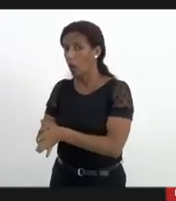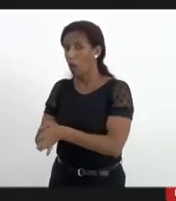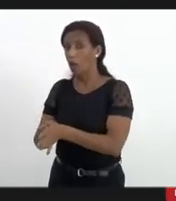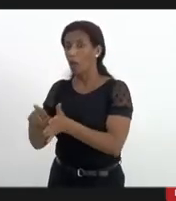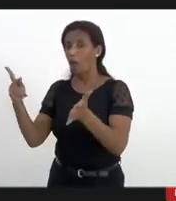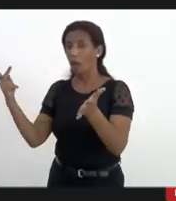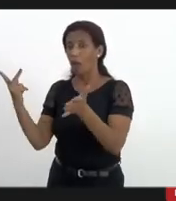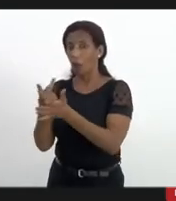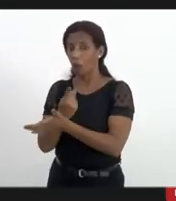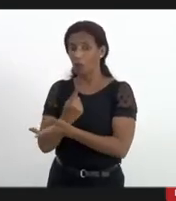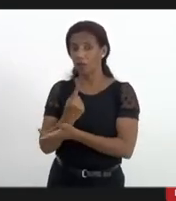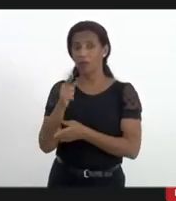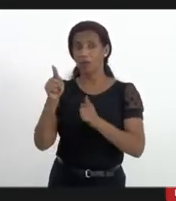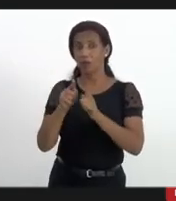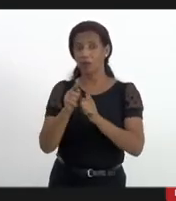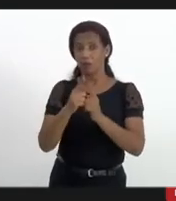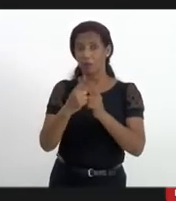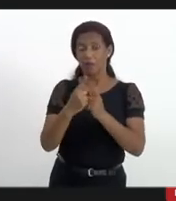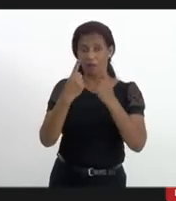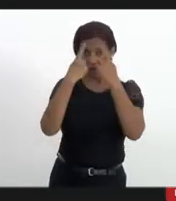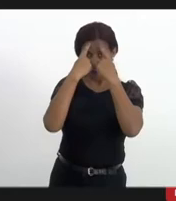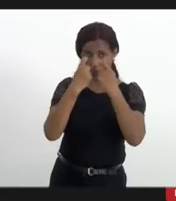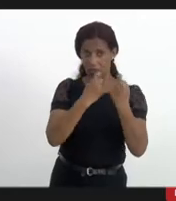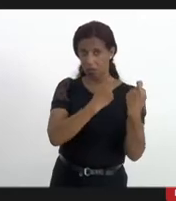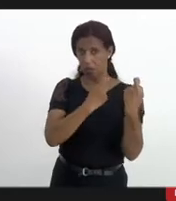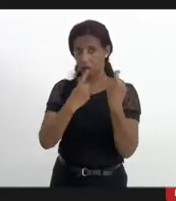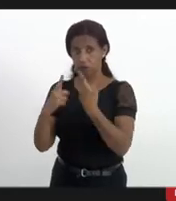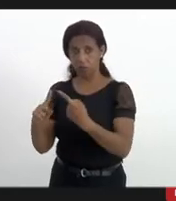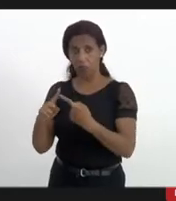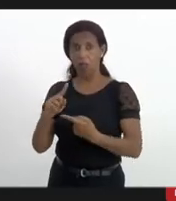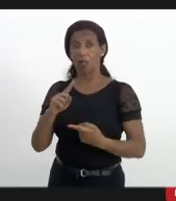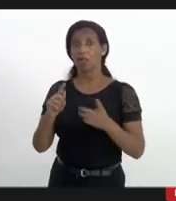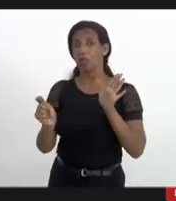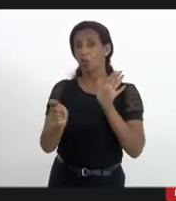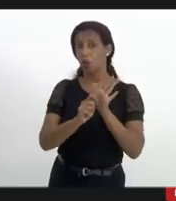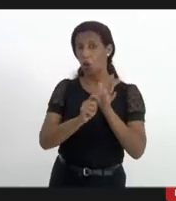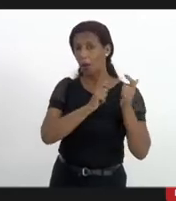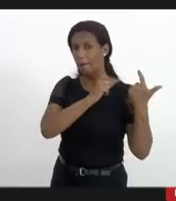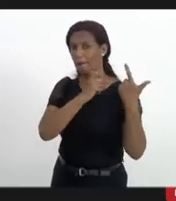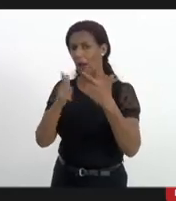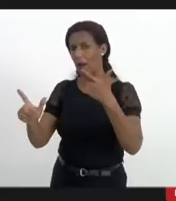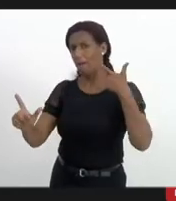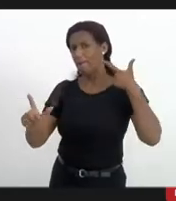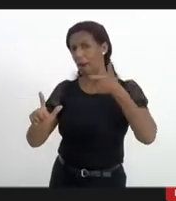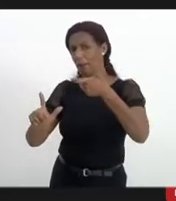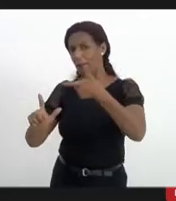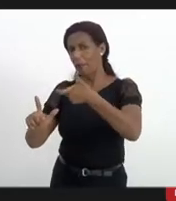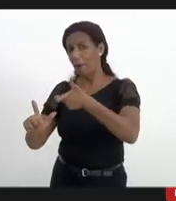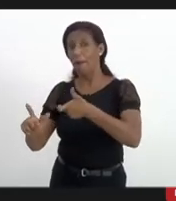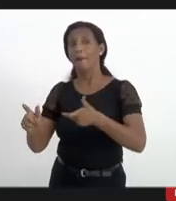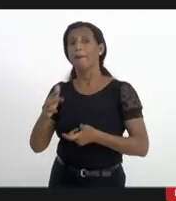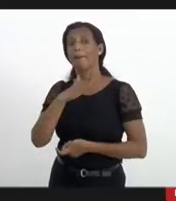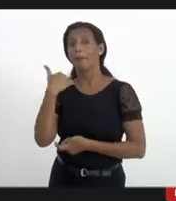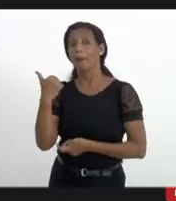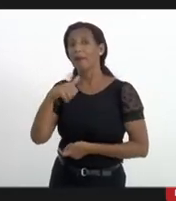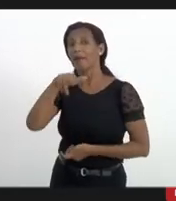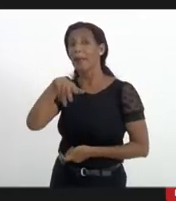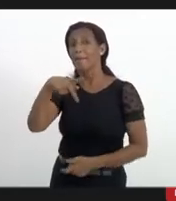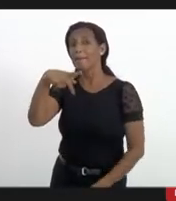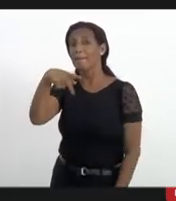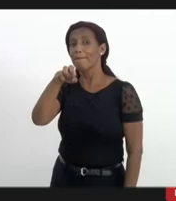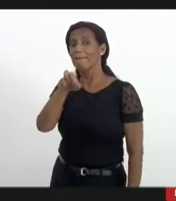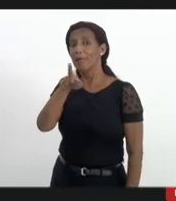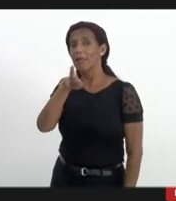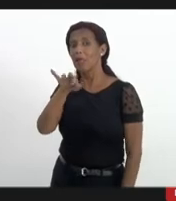tentativa de agressão por parte do tráfico de drogas, no sentido de atirar para matar os peritos. Eu vou repetir,